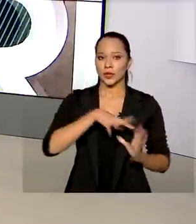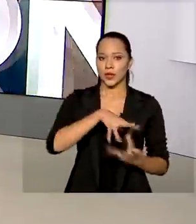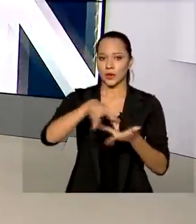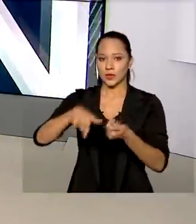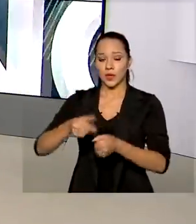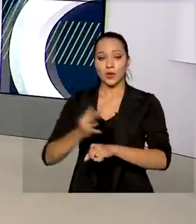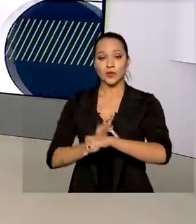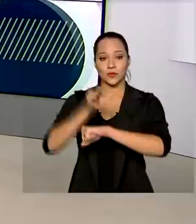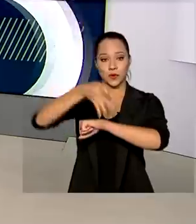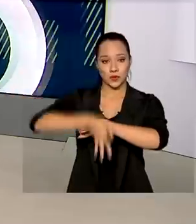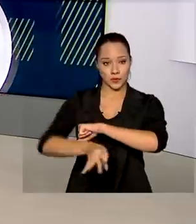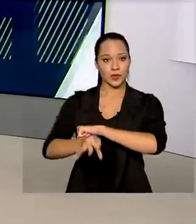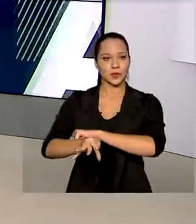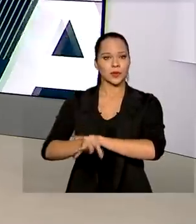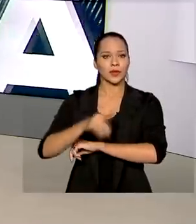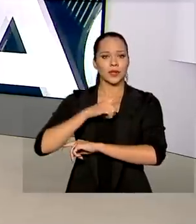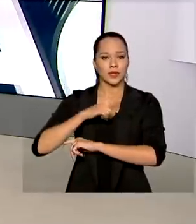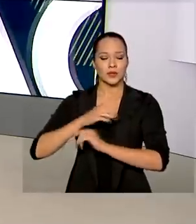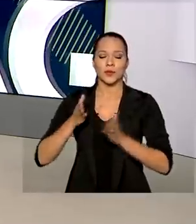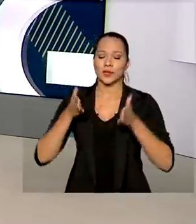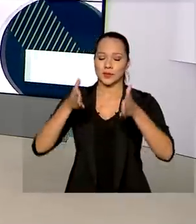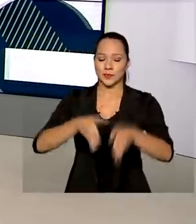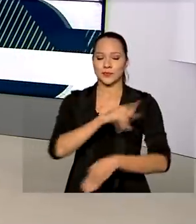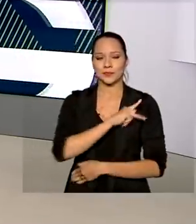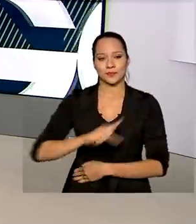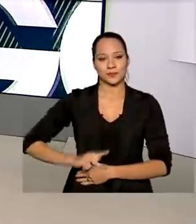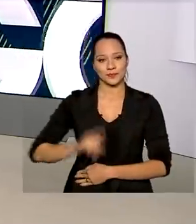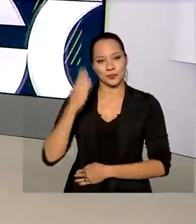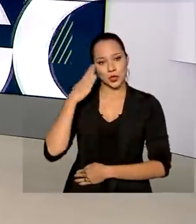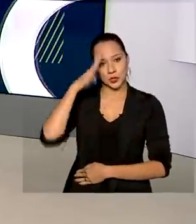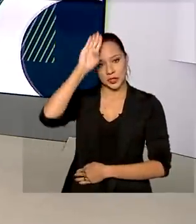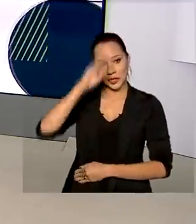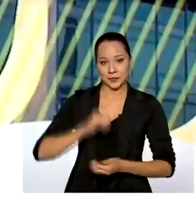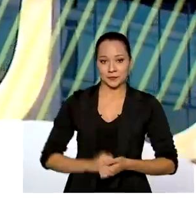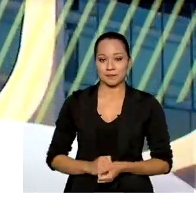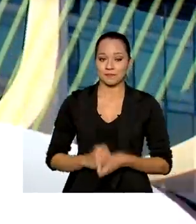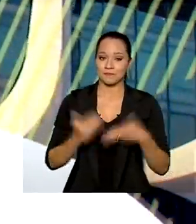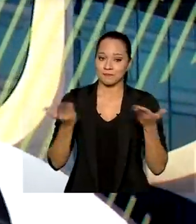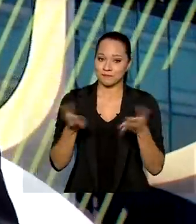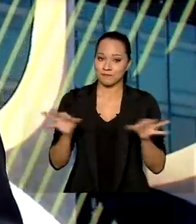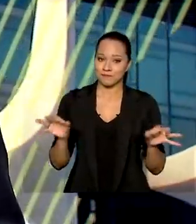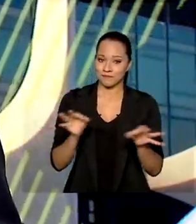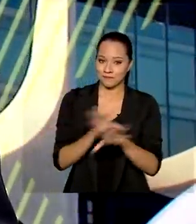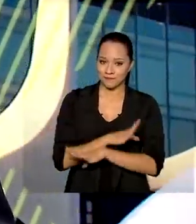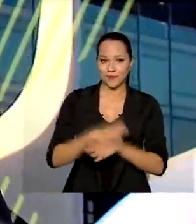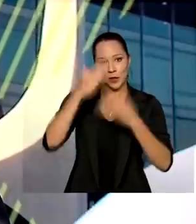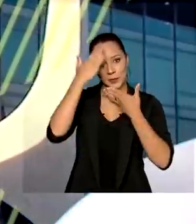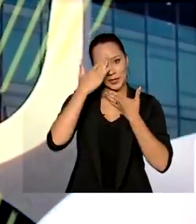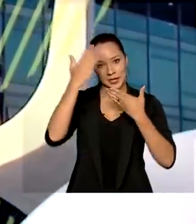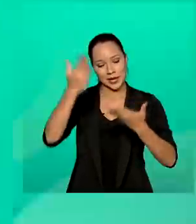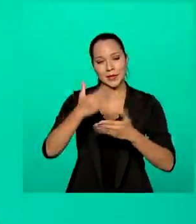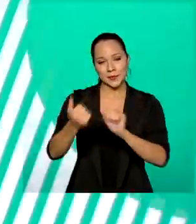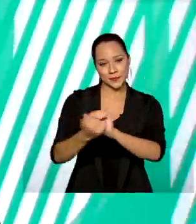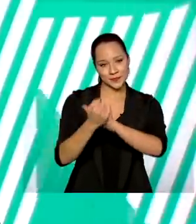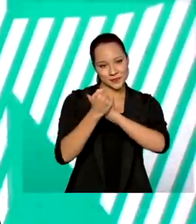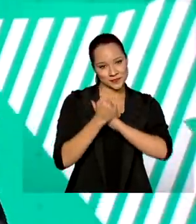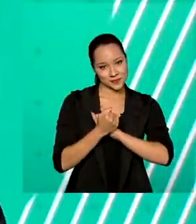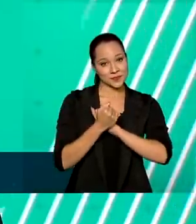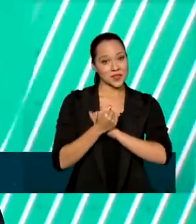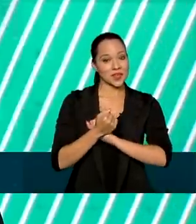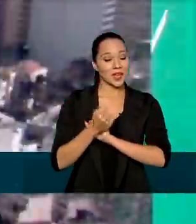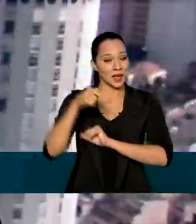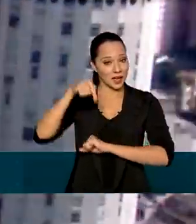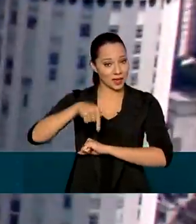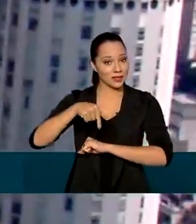Foz do Iguaçu, que contou com a participação do presidente Jair Bolsonaro. A gente fica por aqui. Obrigada pela companhia.